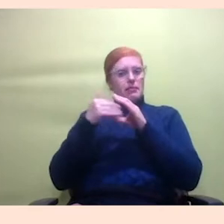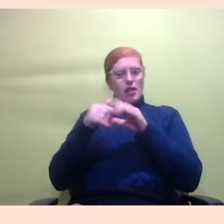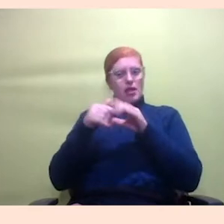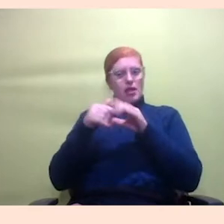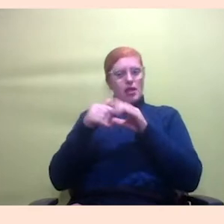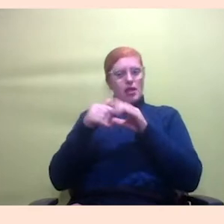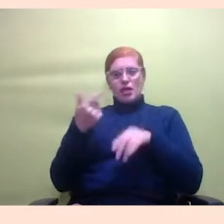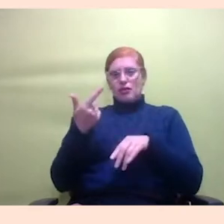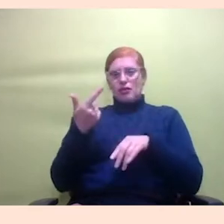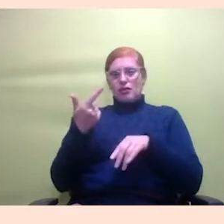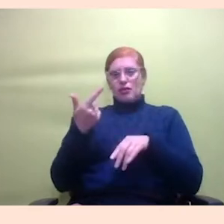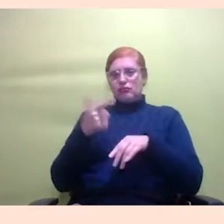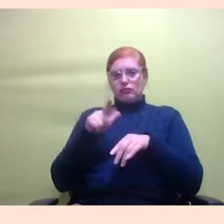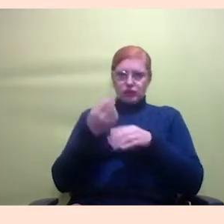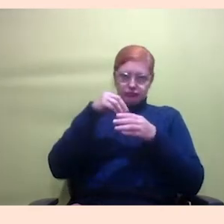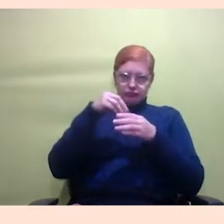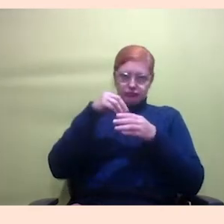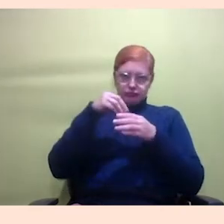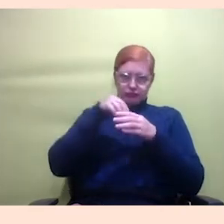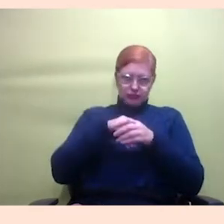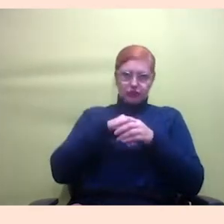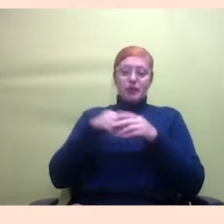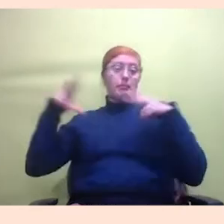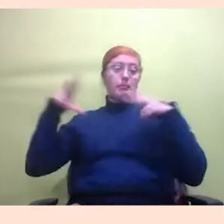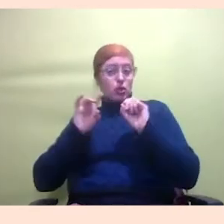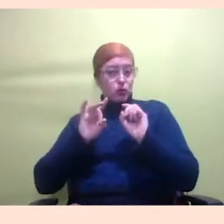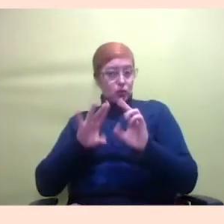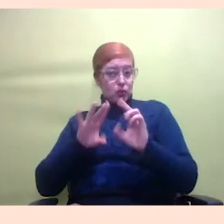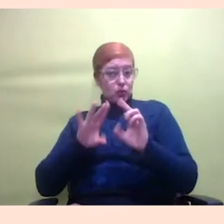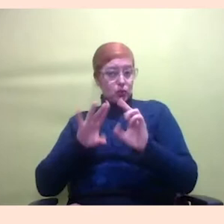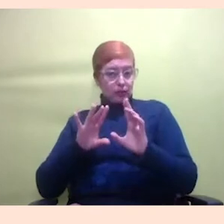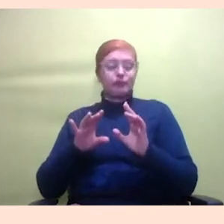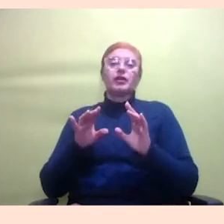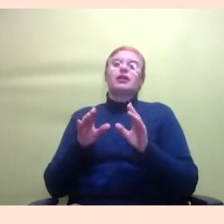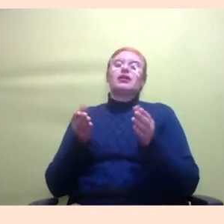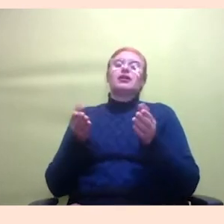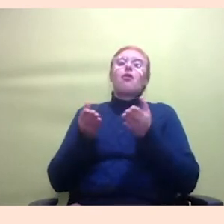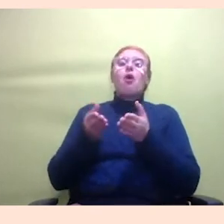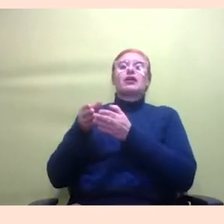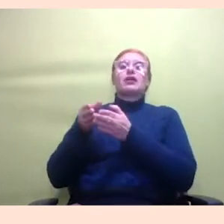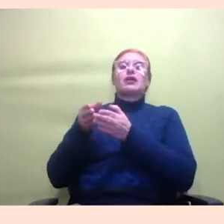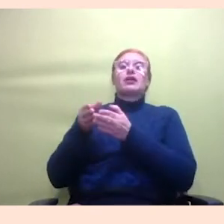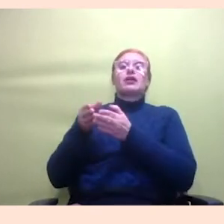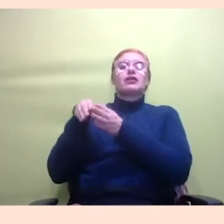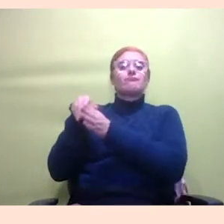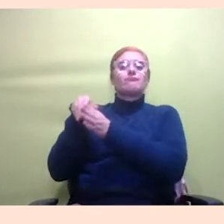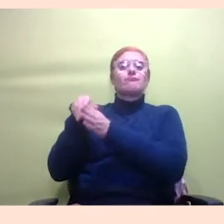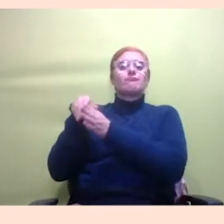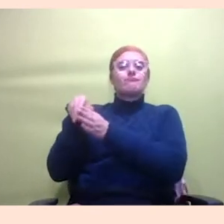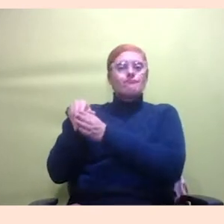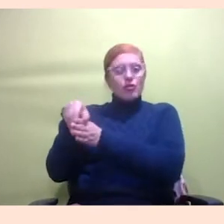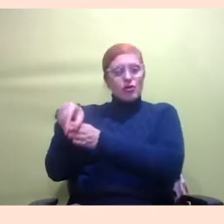orientação a gente deixa eu só voltar aqui porque eu esqueci uma parte da Mércia que ela tinha